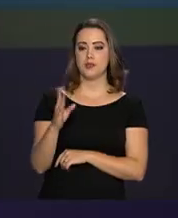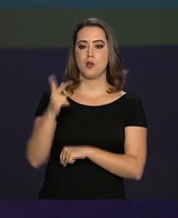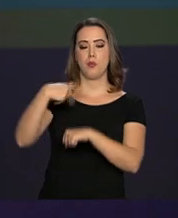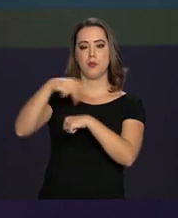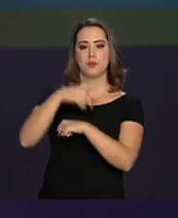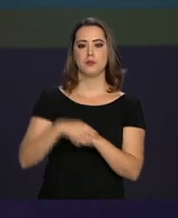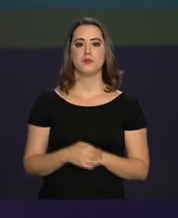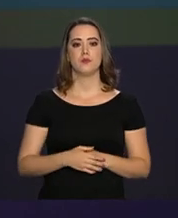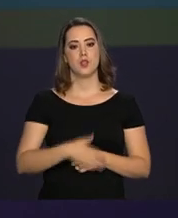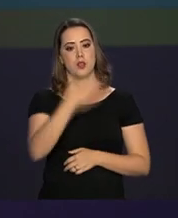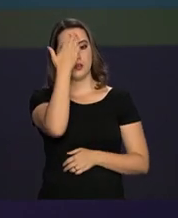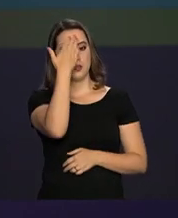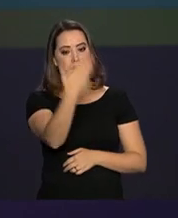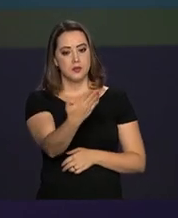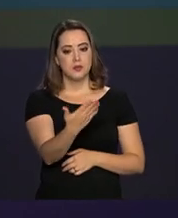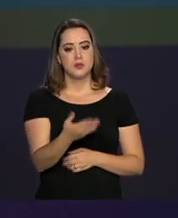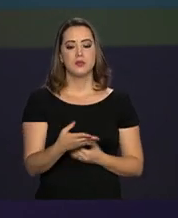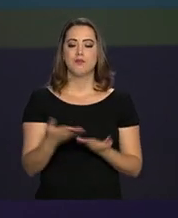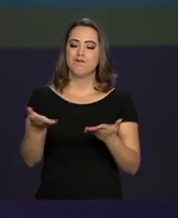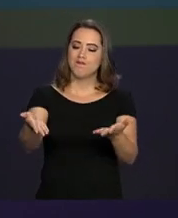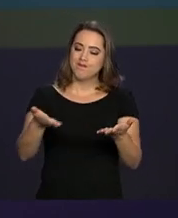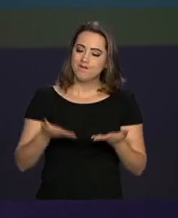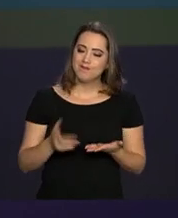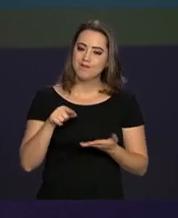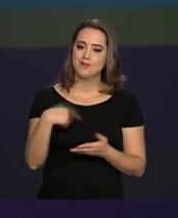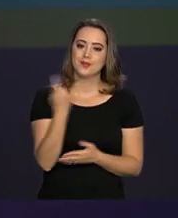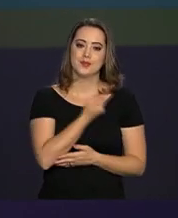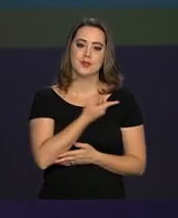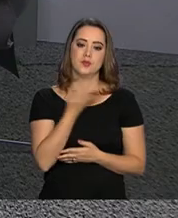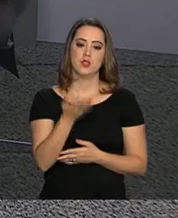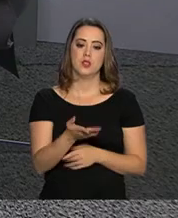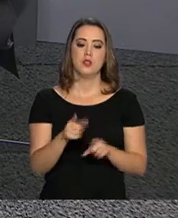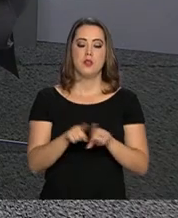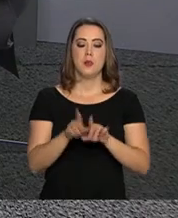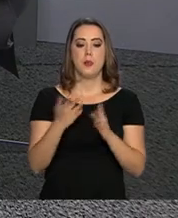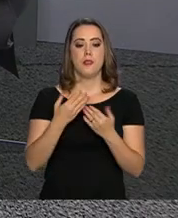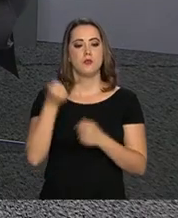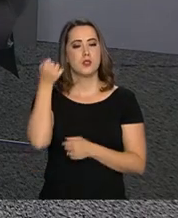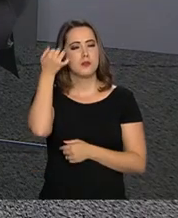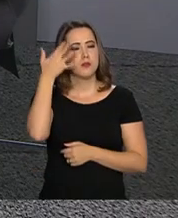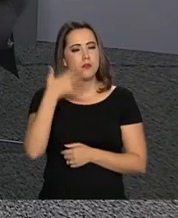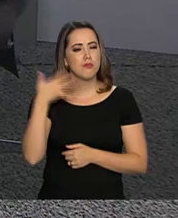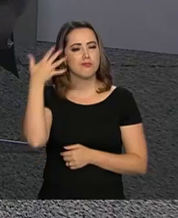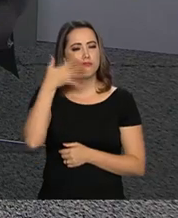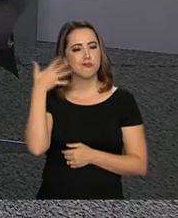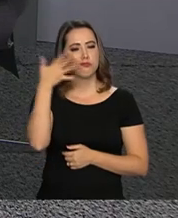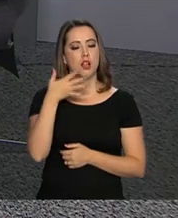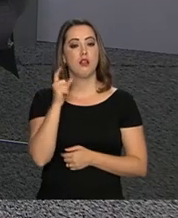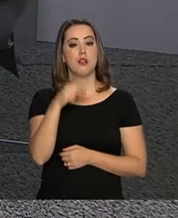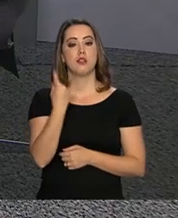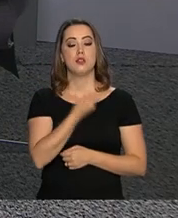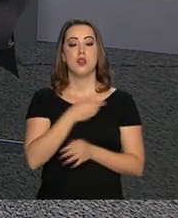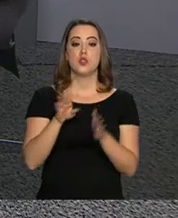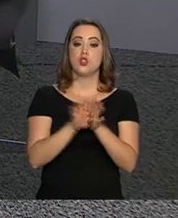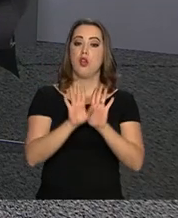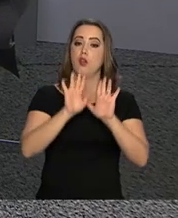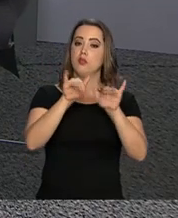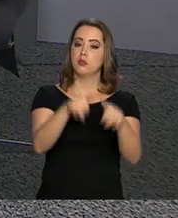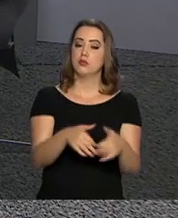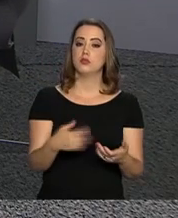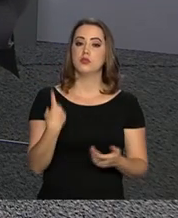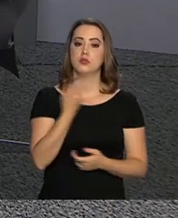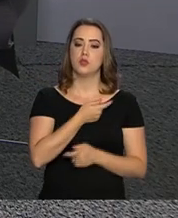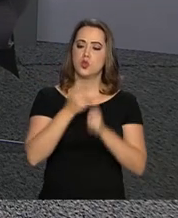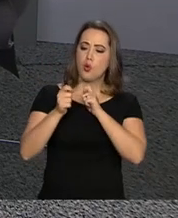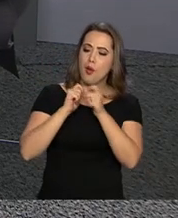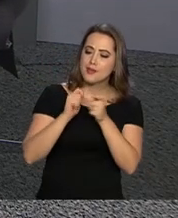Professor, muito obrigado pela sua participação aqui conosco nesses esclarecimentos. Estamos chegando ao fim de